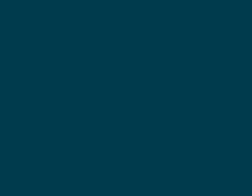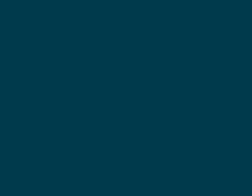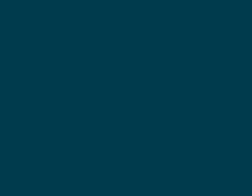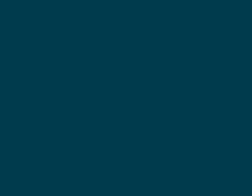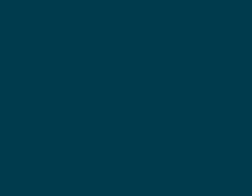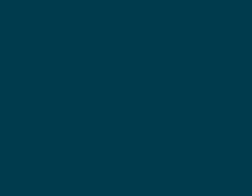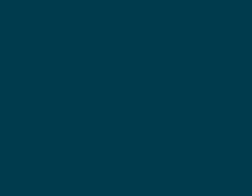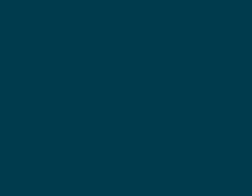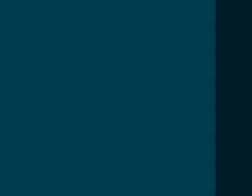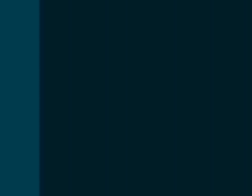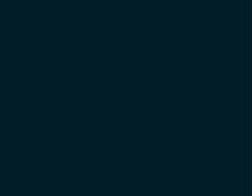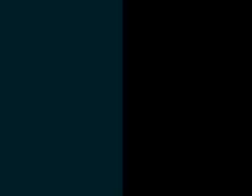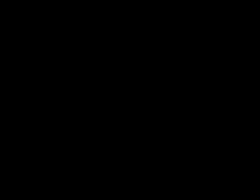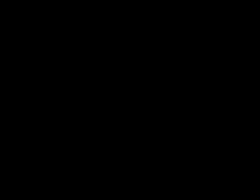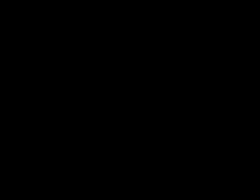Zanotto